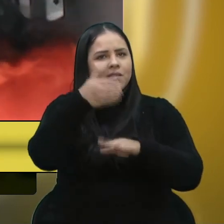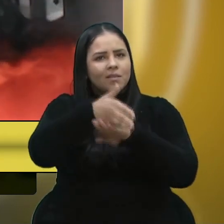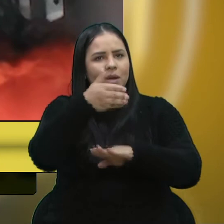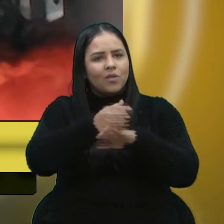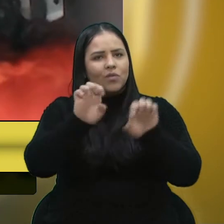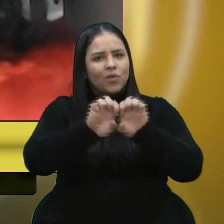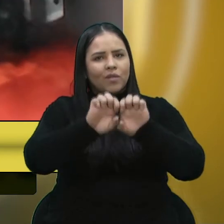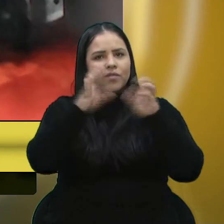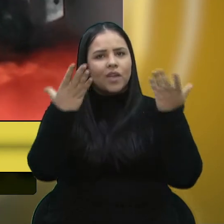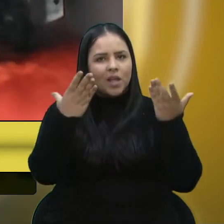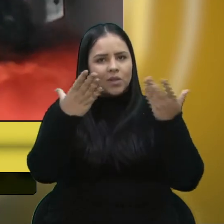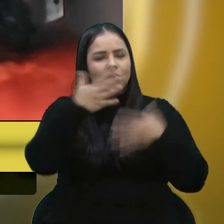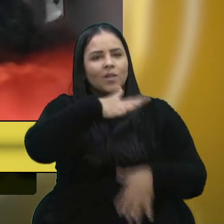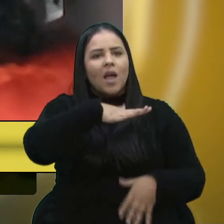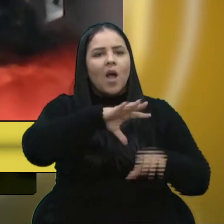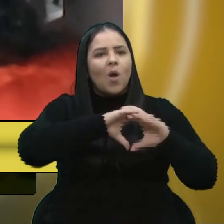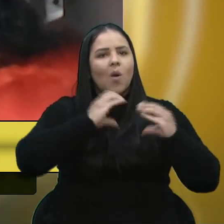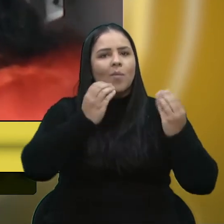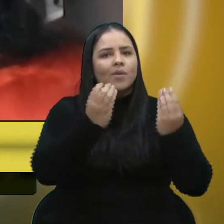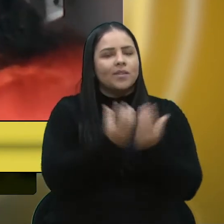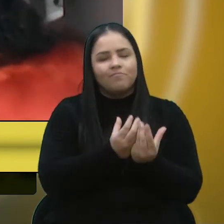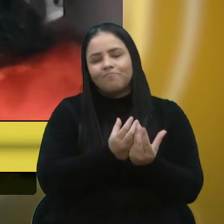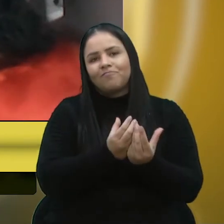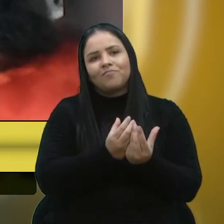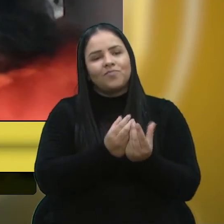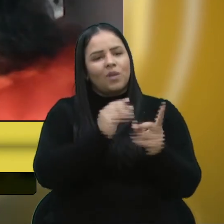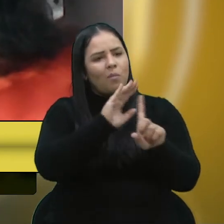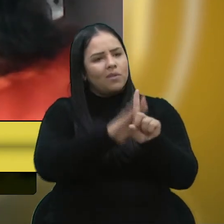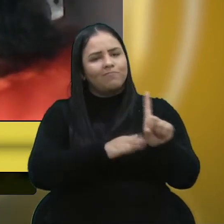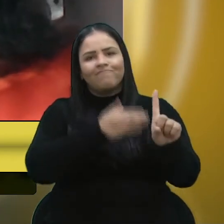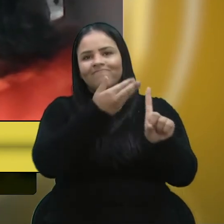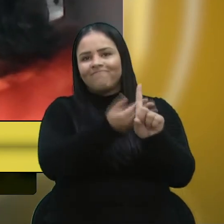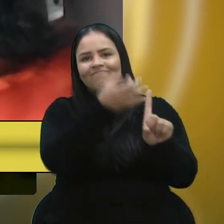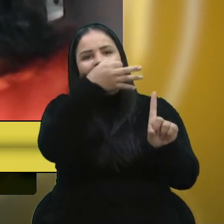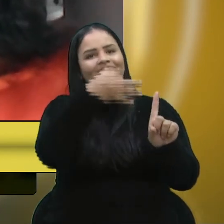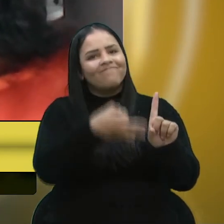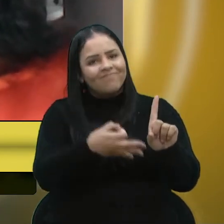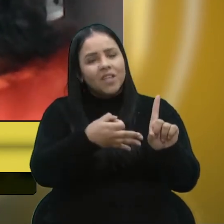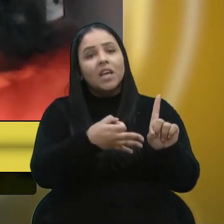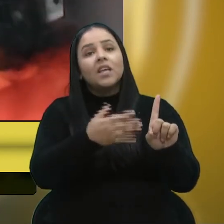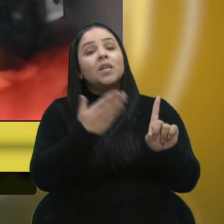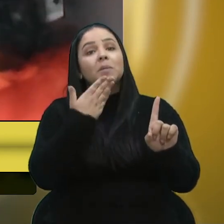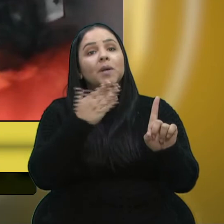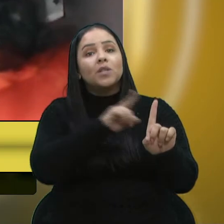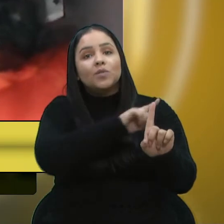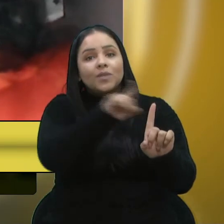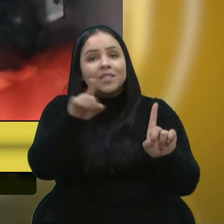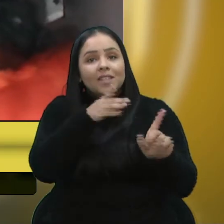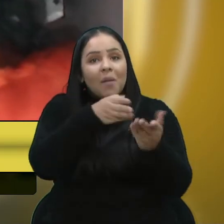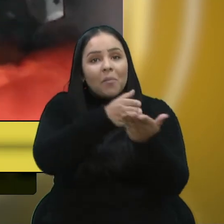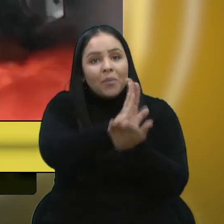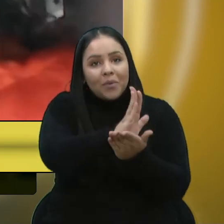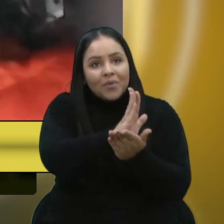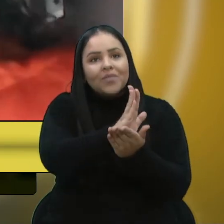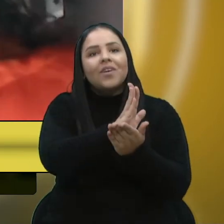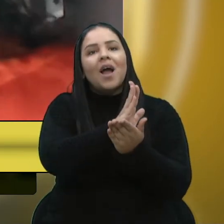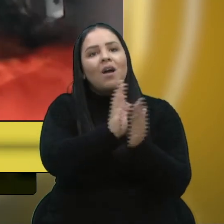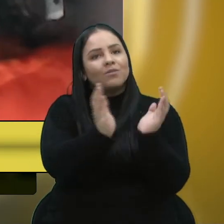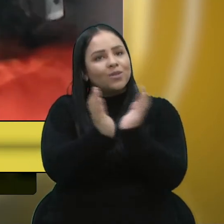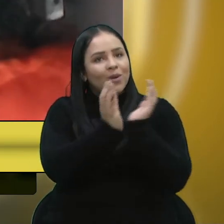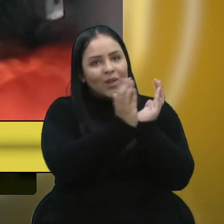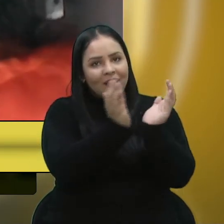região. Então, é uma justa homenagem, e a gente pede aqui a aprovação dos nobres pares, dos colegas